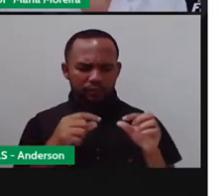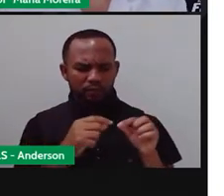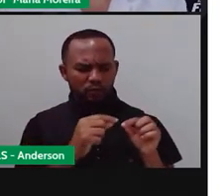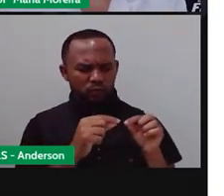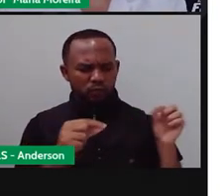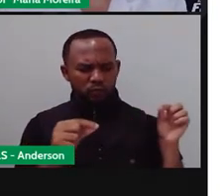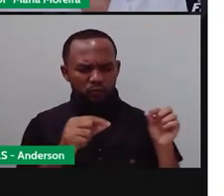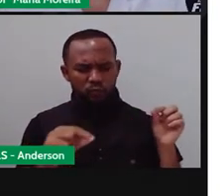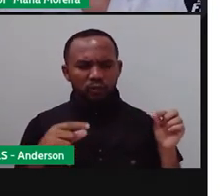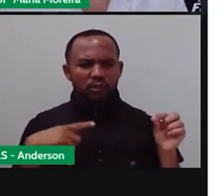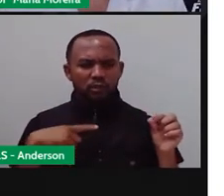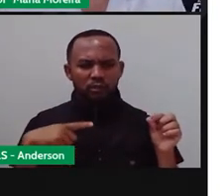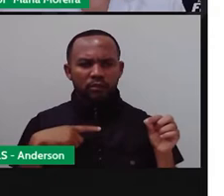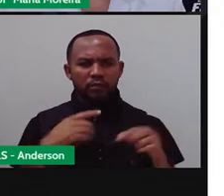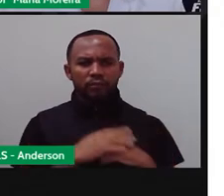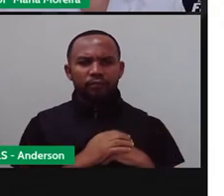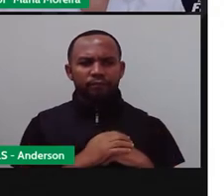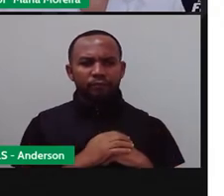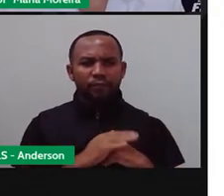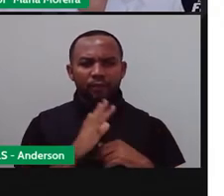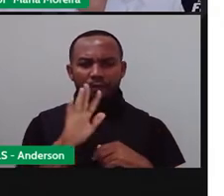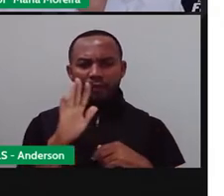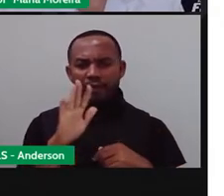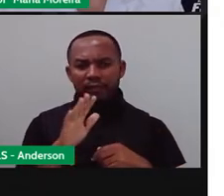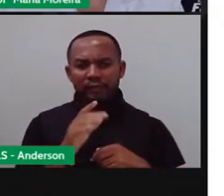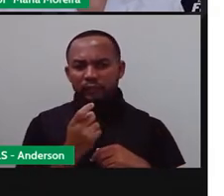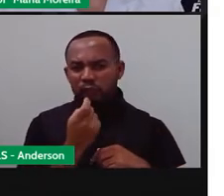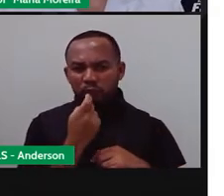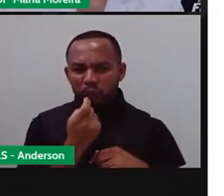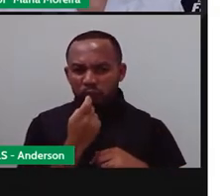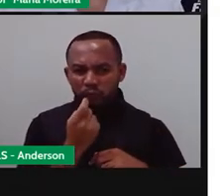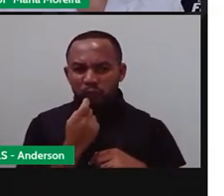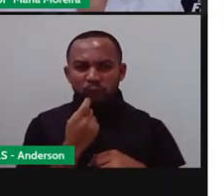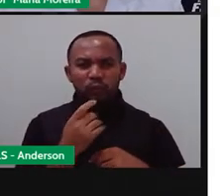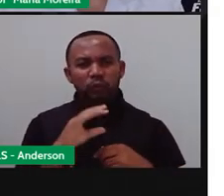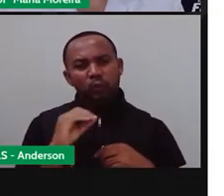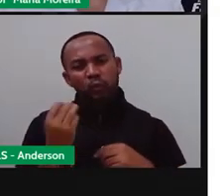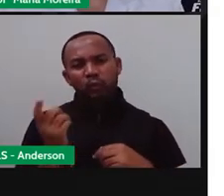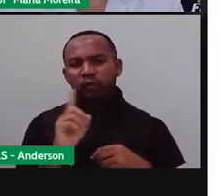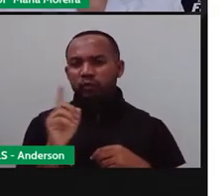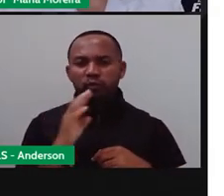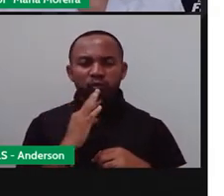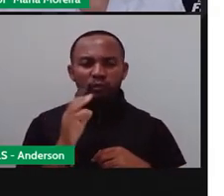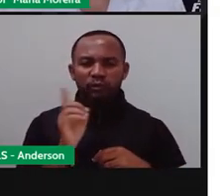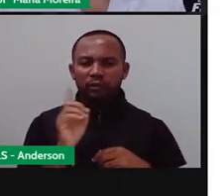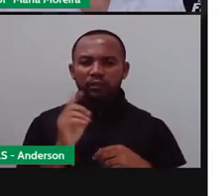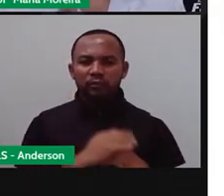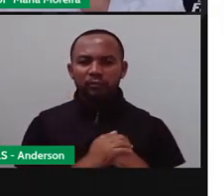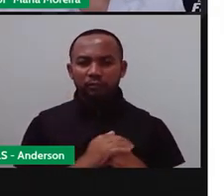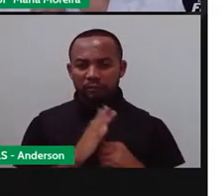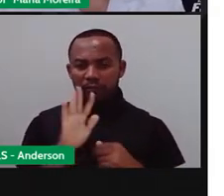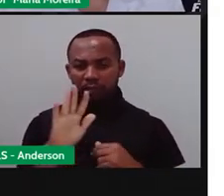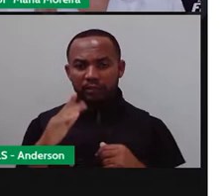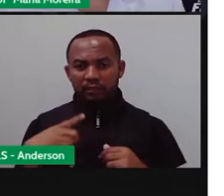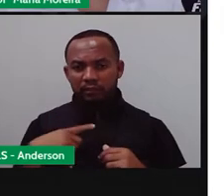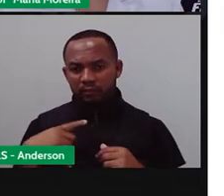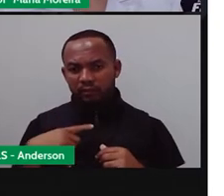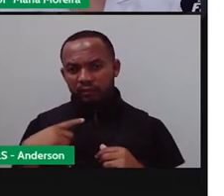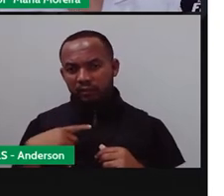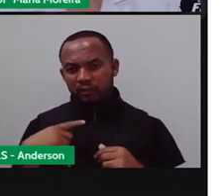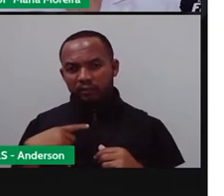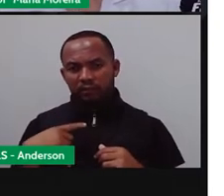cartilaginoso, que não é tão duro quanto o osso como a gente conhece, certo? Mas que também é um